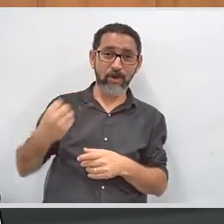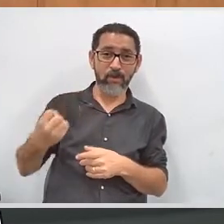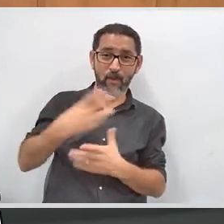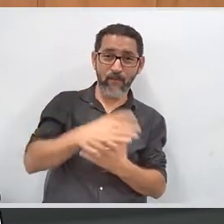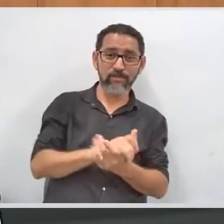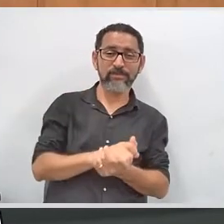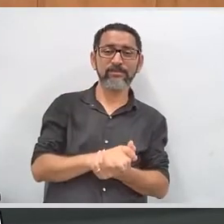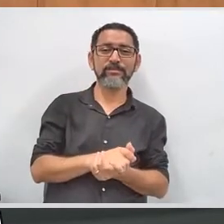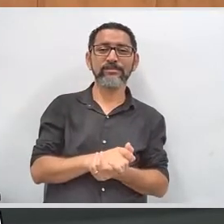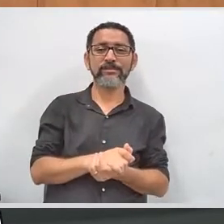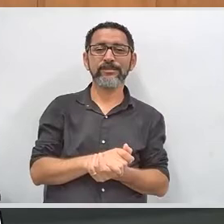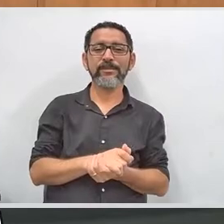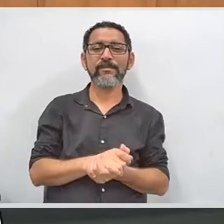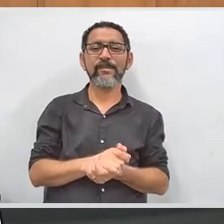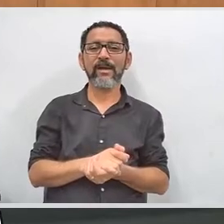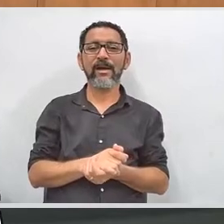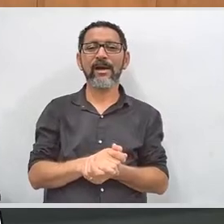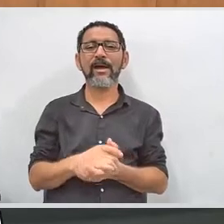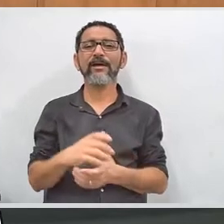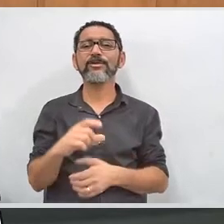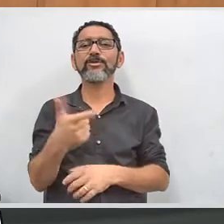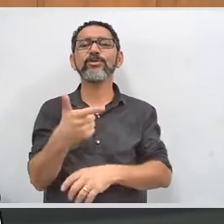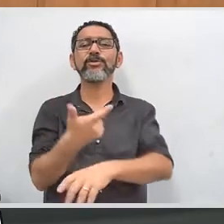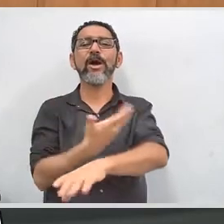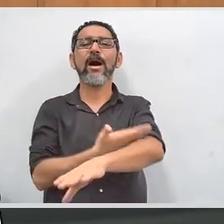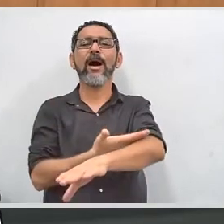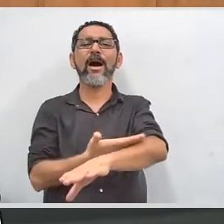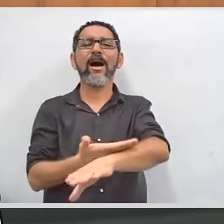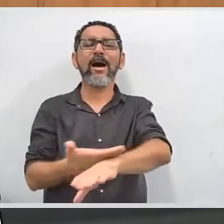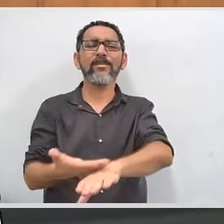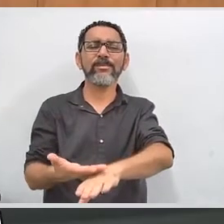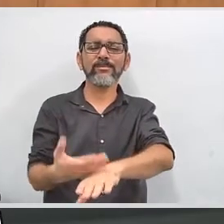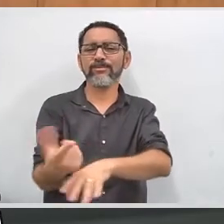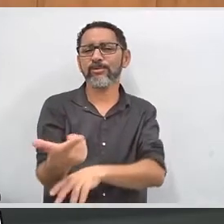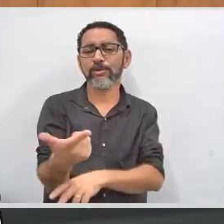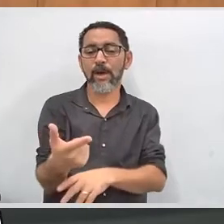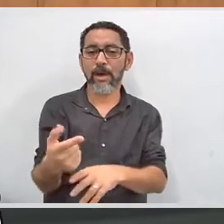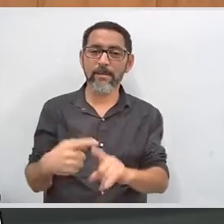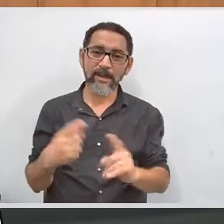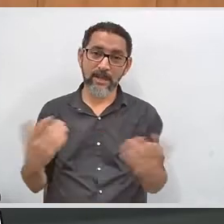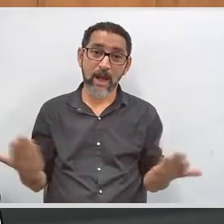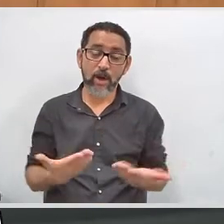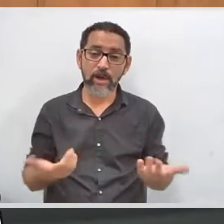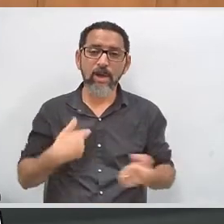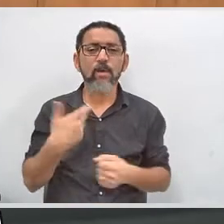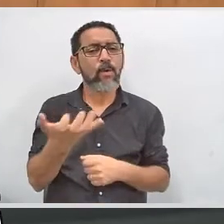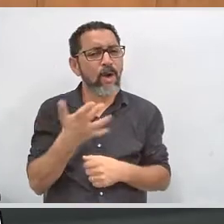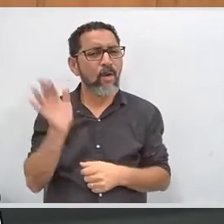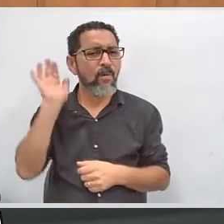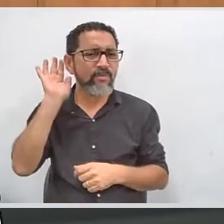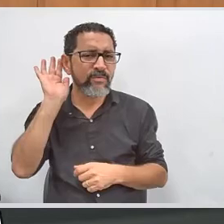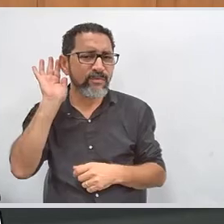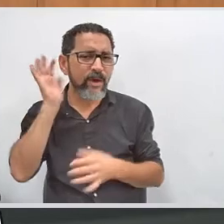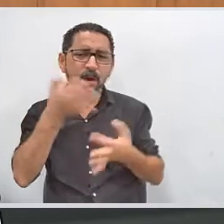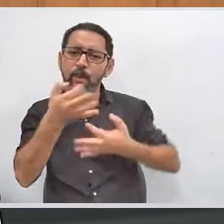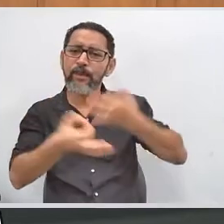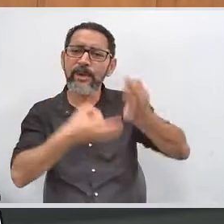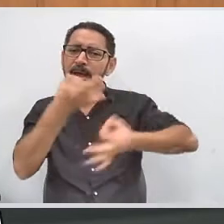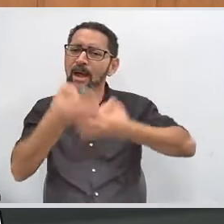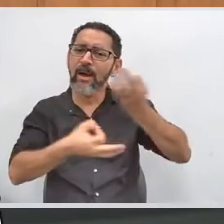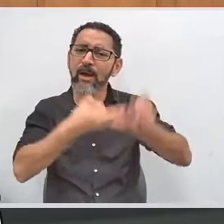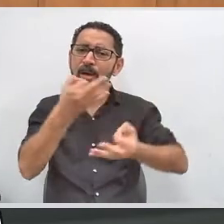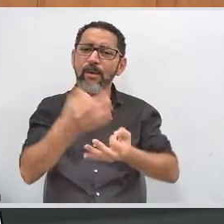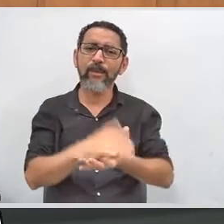que a gente não tem o costume, não tinha, agora a gente até tem, está trabalhando, e a gente quer ouvi-los também,